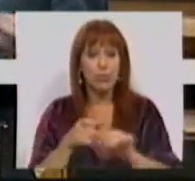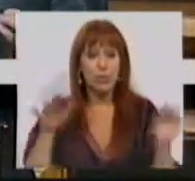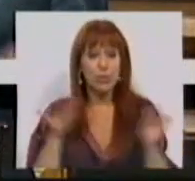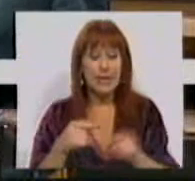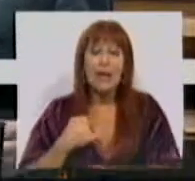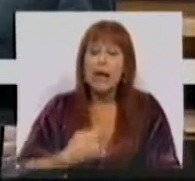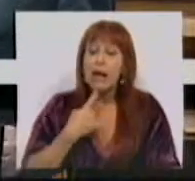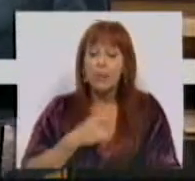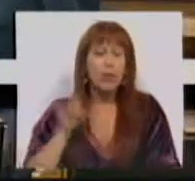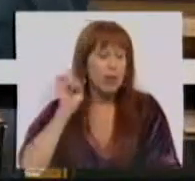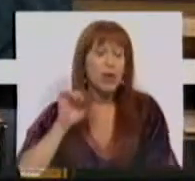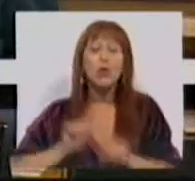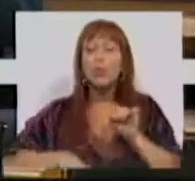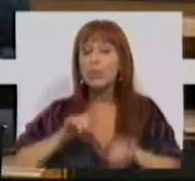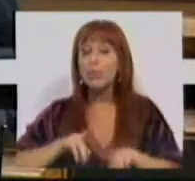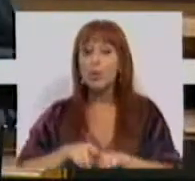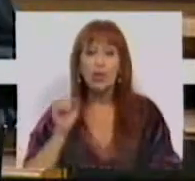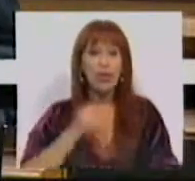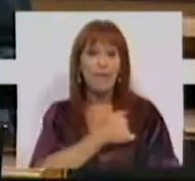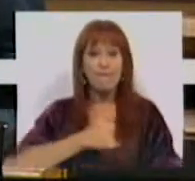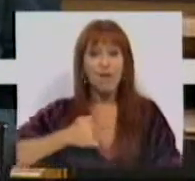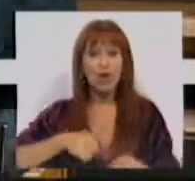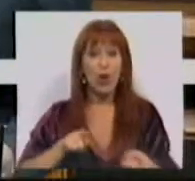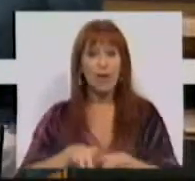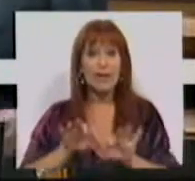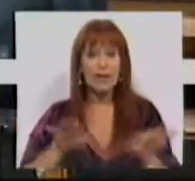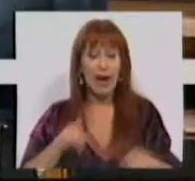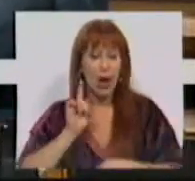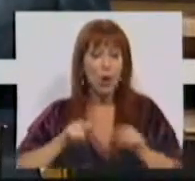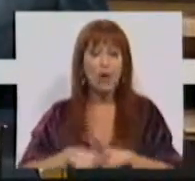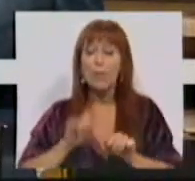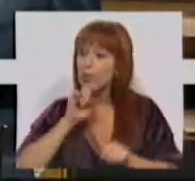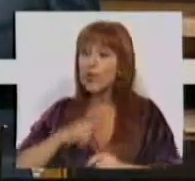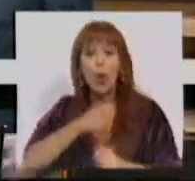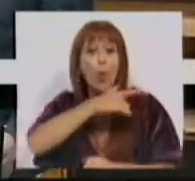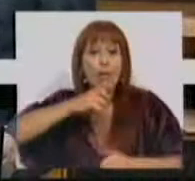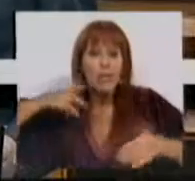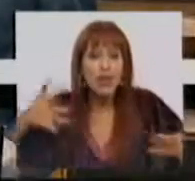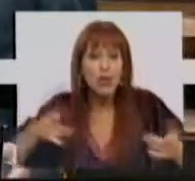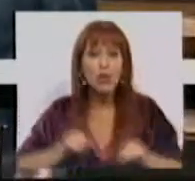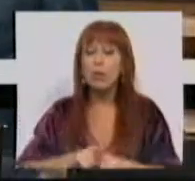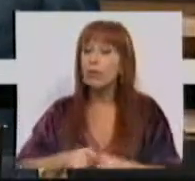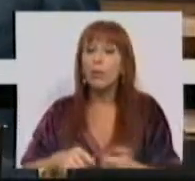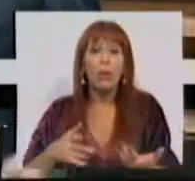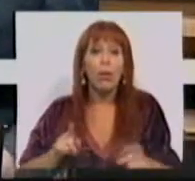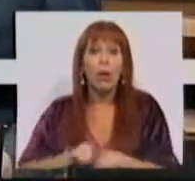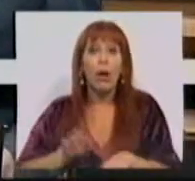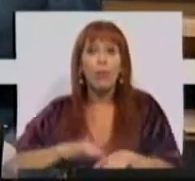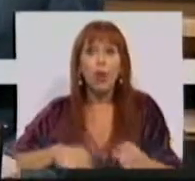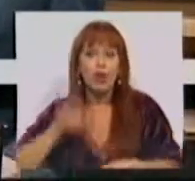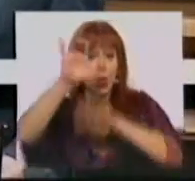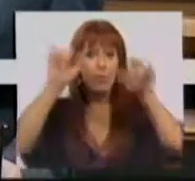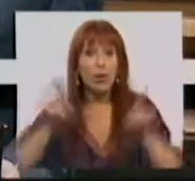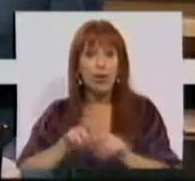uma questão aqui pertinente daquilo que se passou em Varsóvia entre aquilo que deviam ser compromissos e passar por força dos